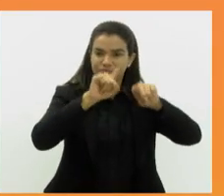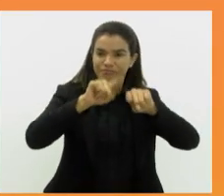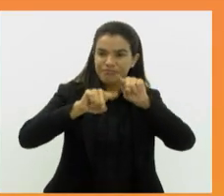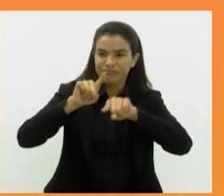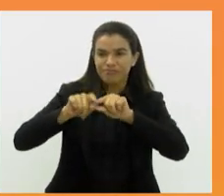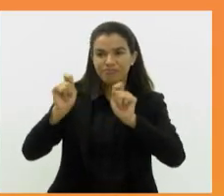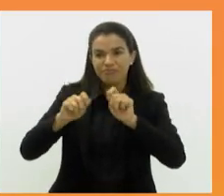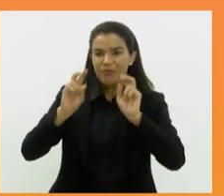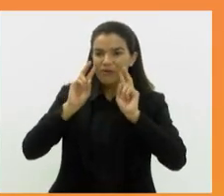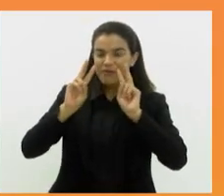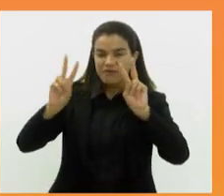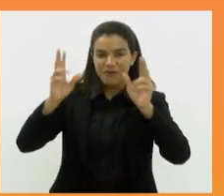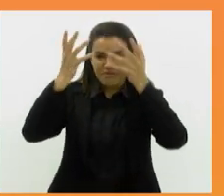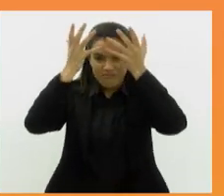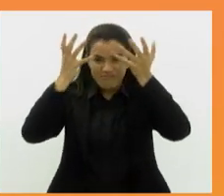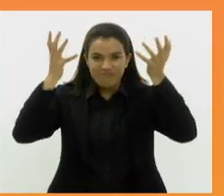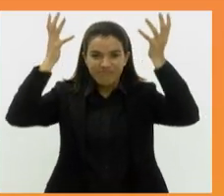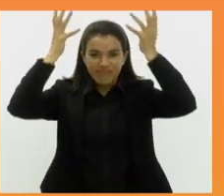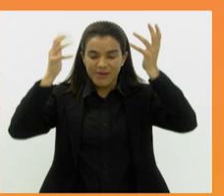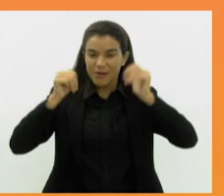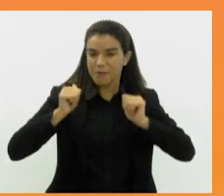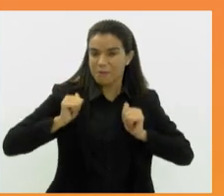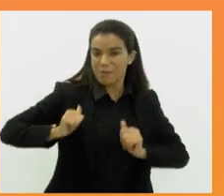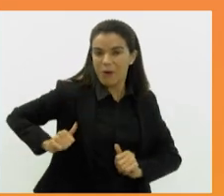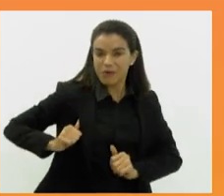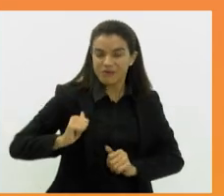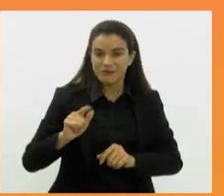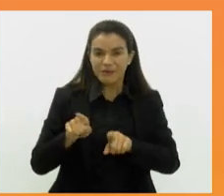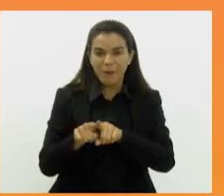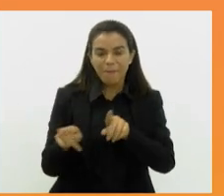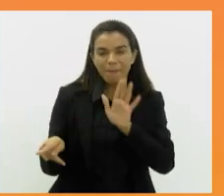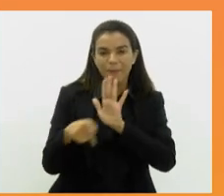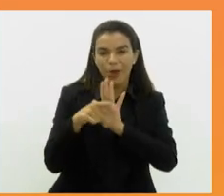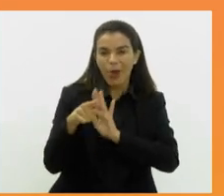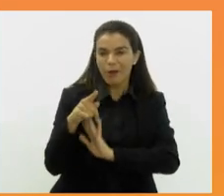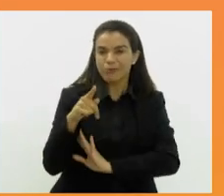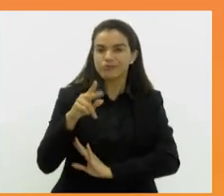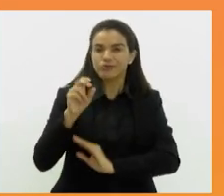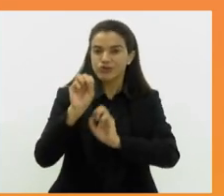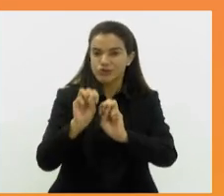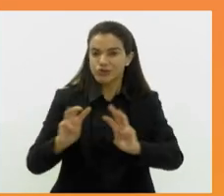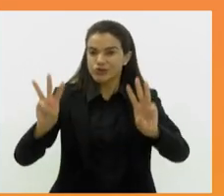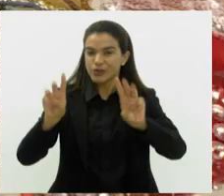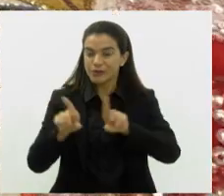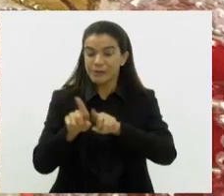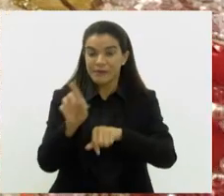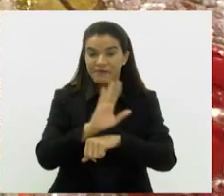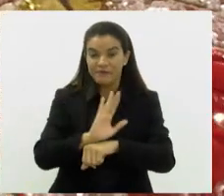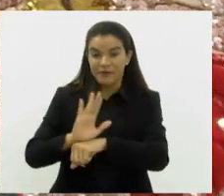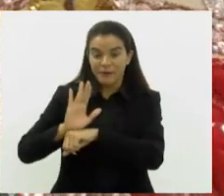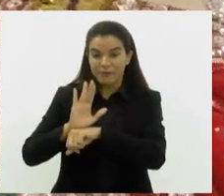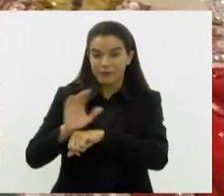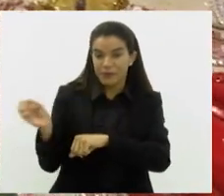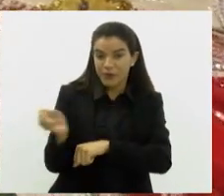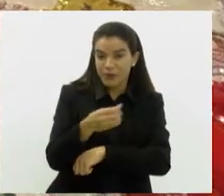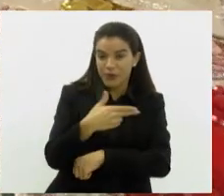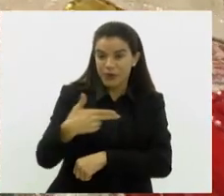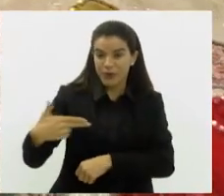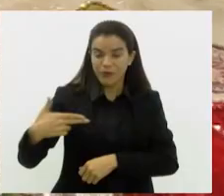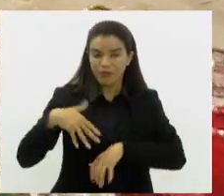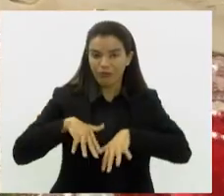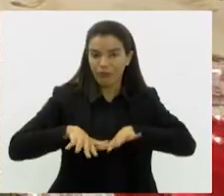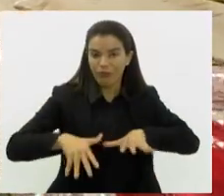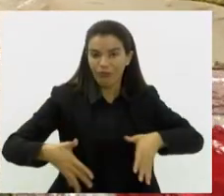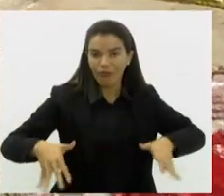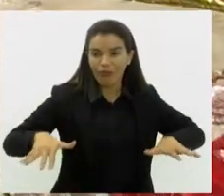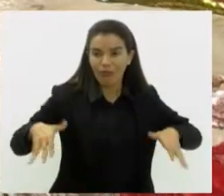poder ver turbantes, balagandãs e bolsas, que faziam parte de trajes completos de shows e filmes. Entre as novidades, o vestido